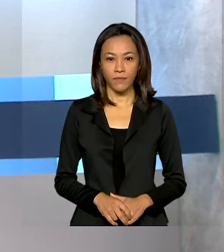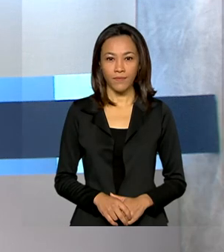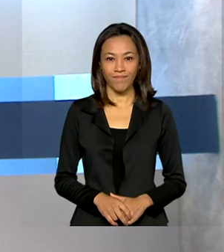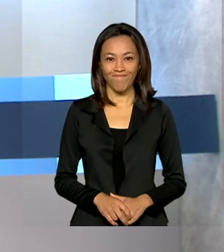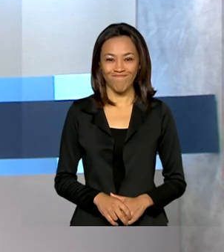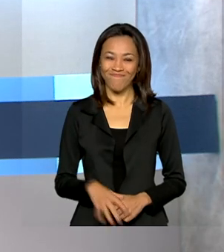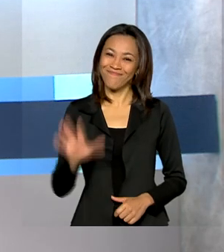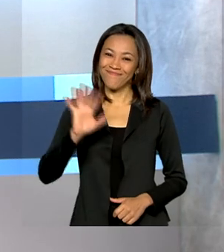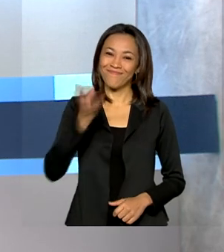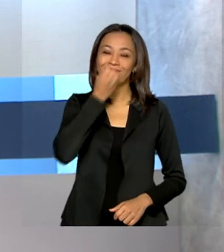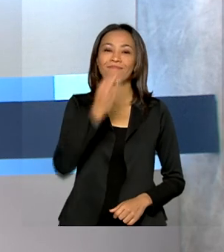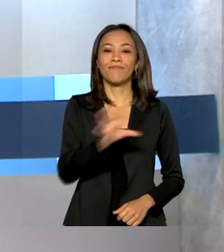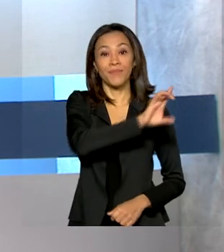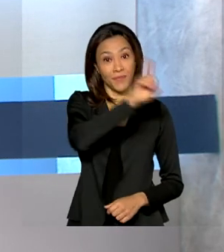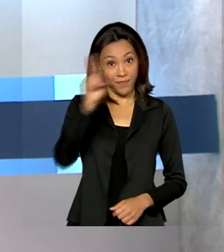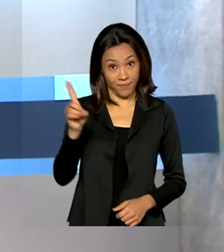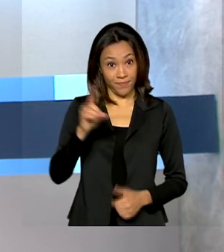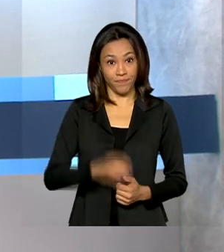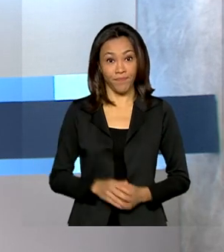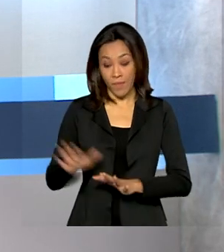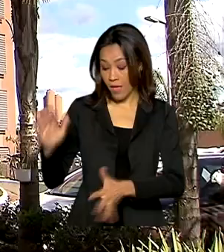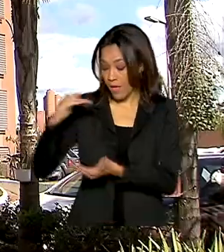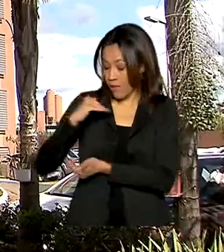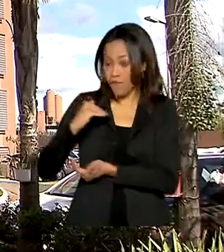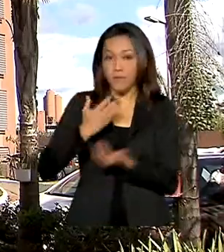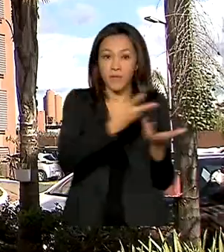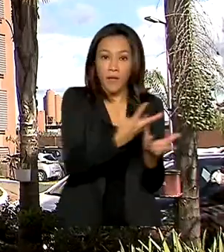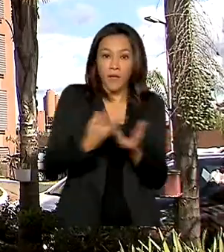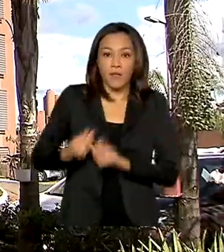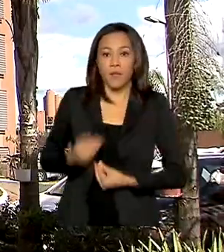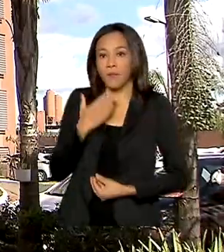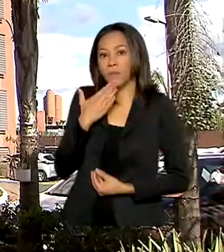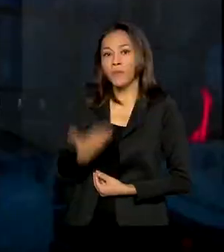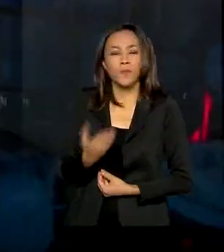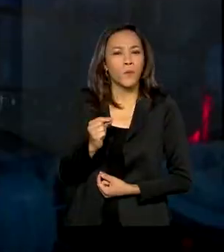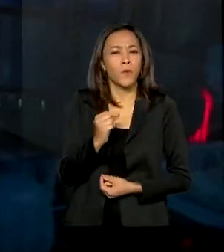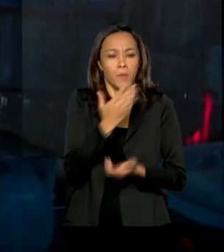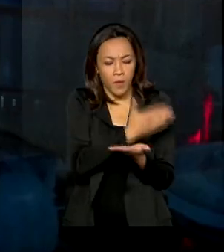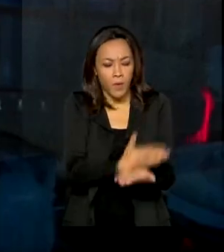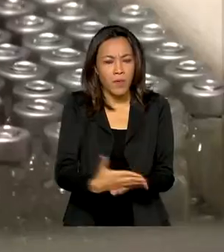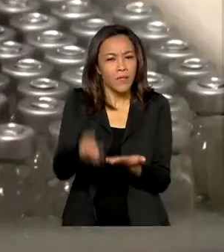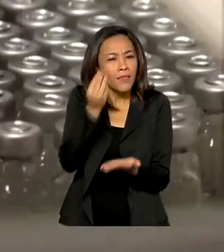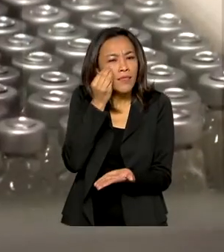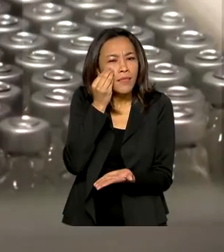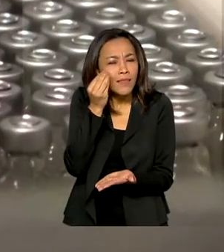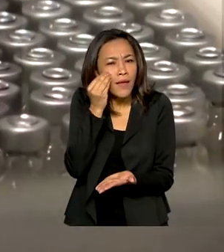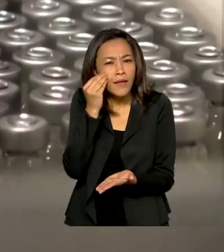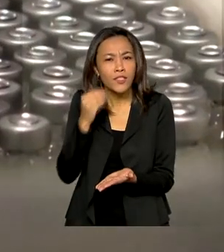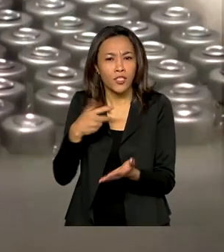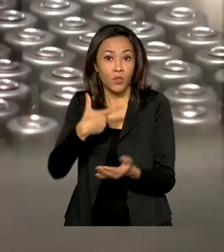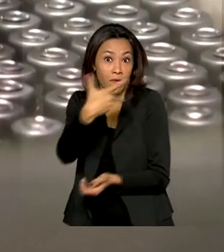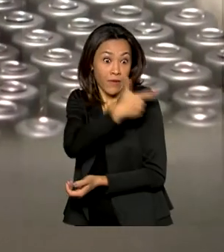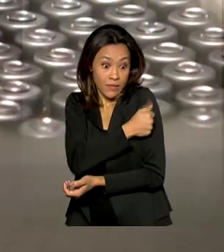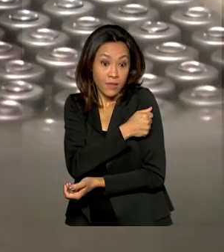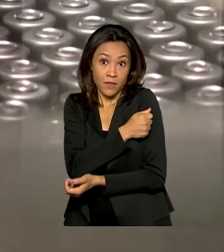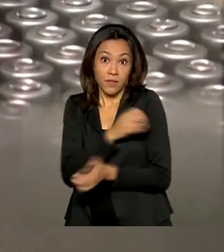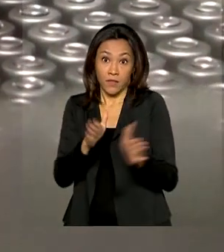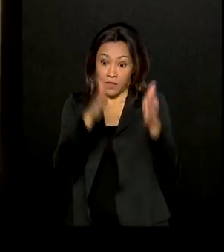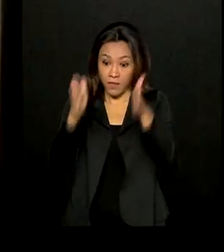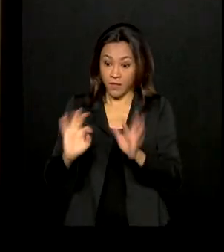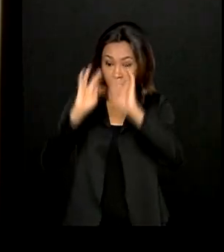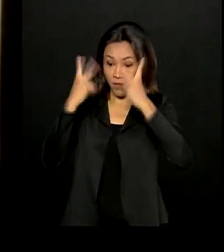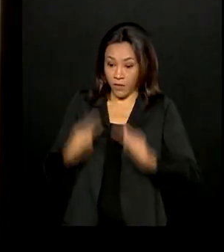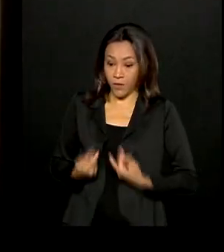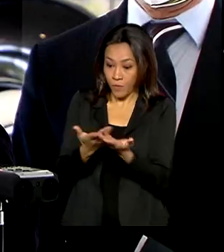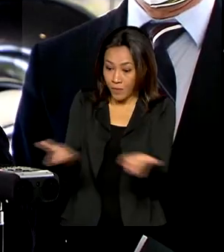Olá, bom dia! Anvisa recebe pedido para iniciar testes clínicos de uma vacina contra a Covid-19